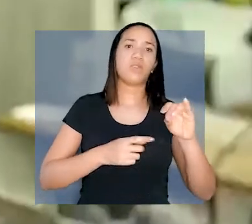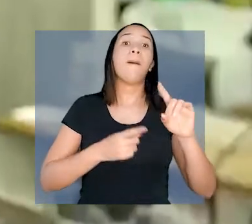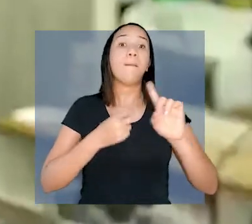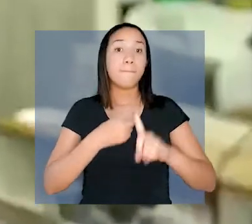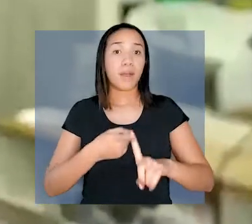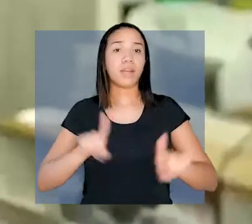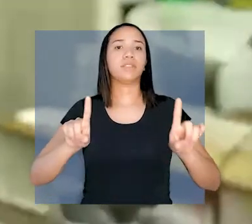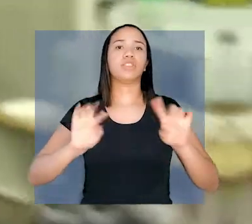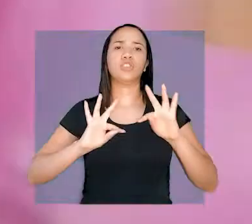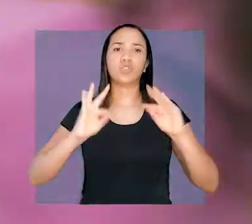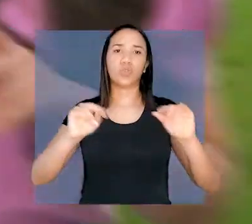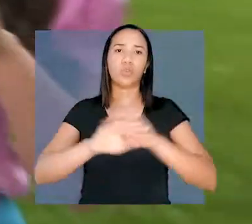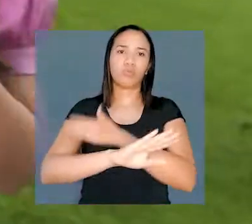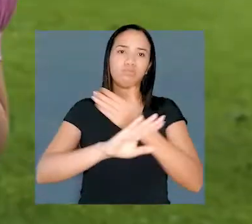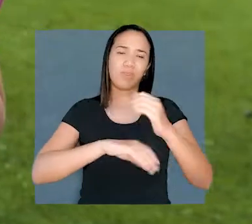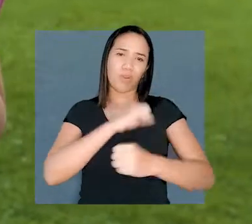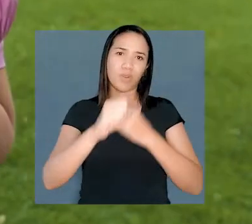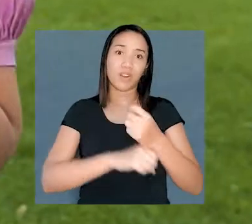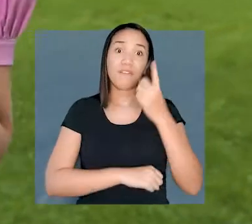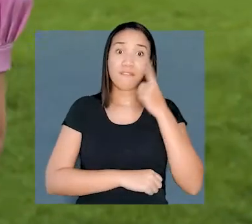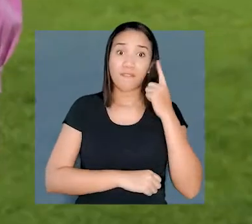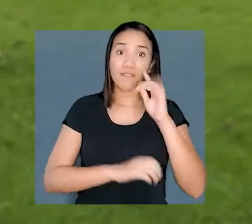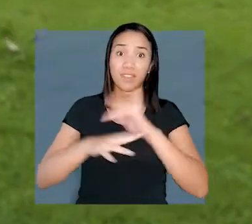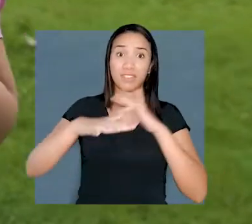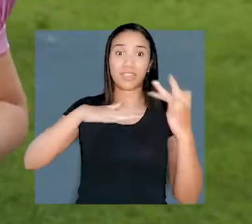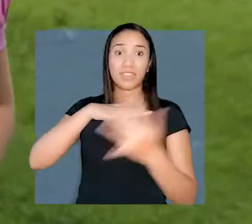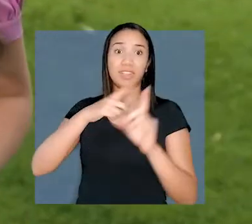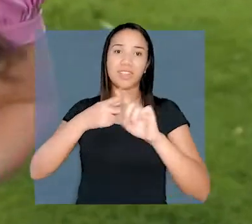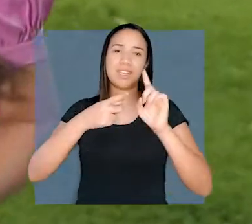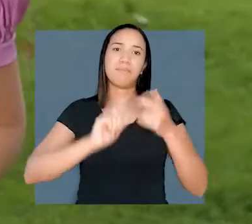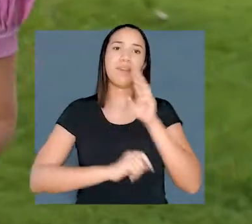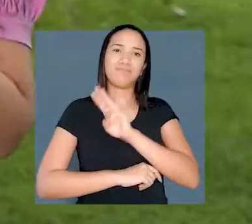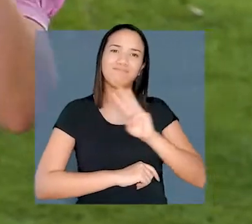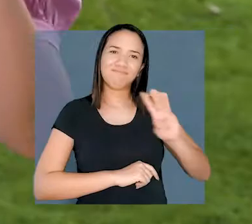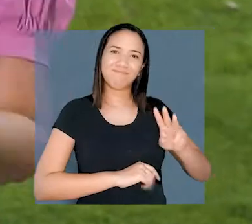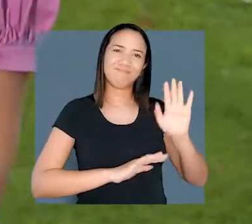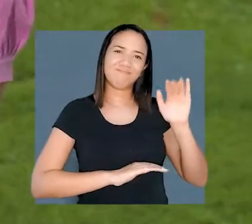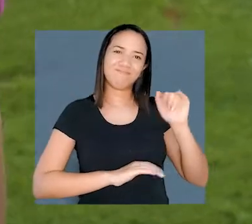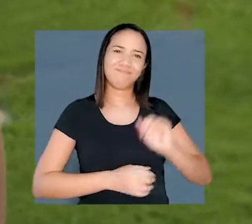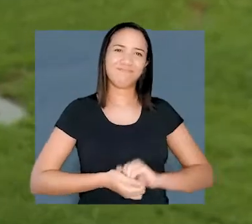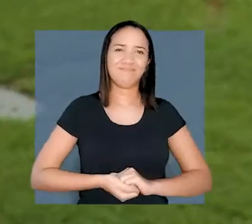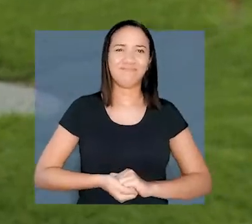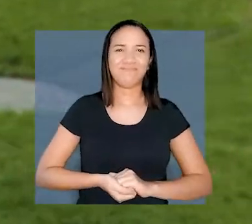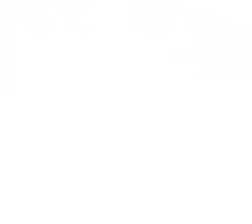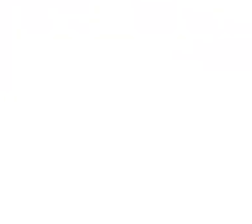365 dias do ano. Fica ligado, no Agência Social do Governo e no Portal Agência Pará. Tchau!